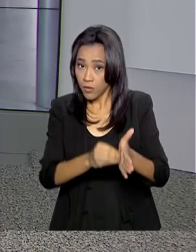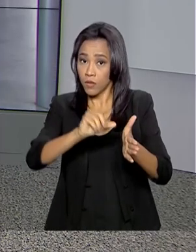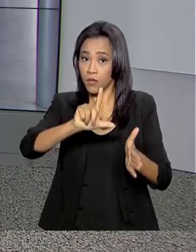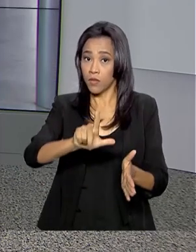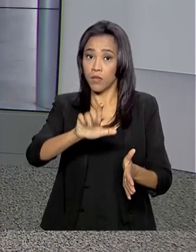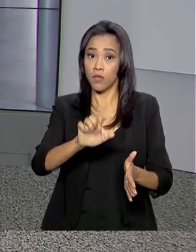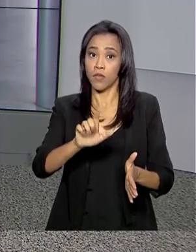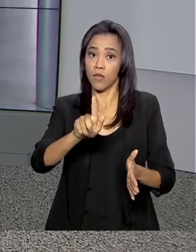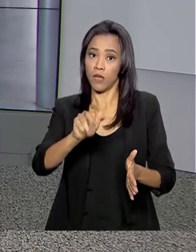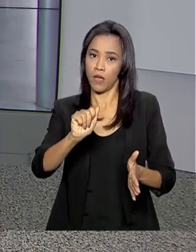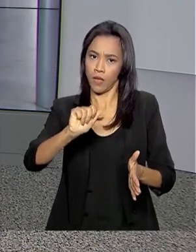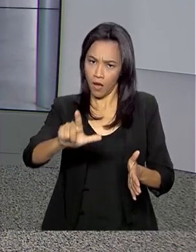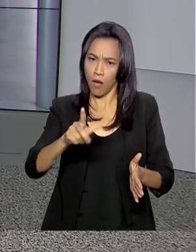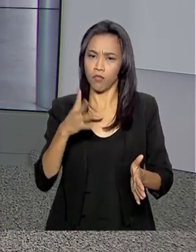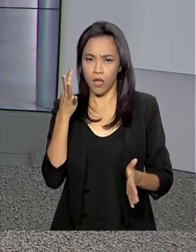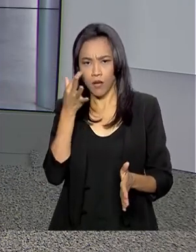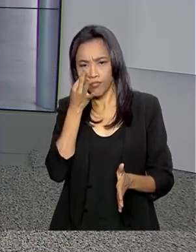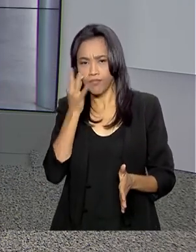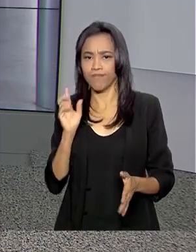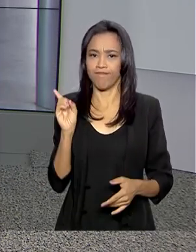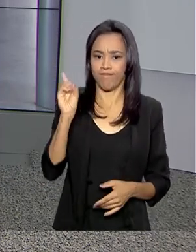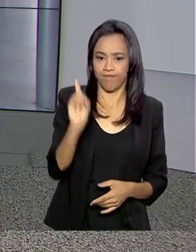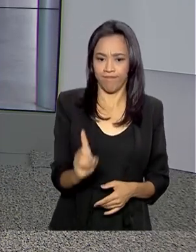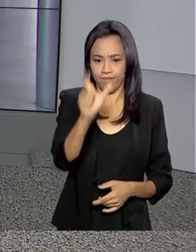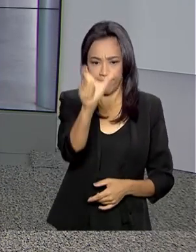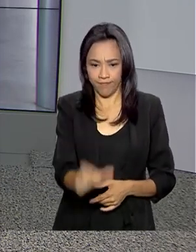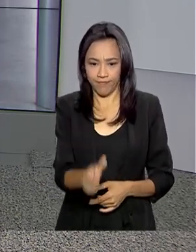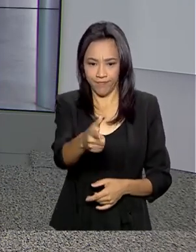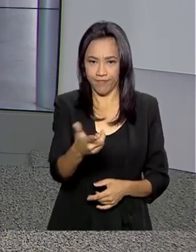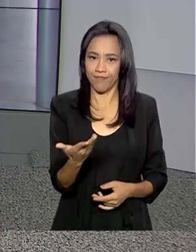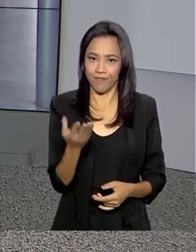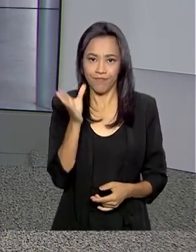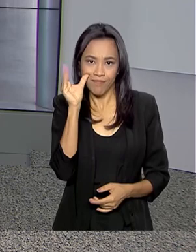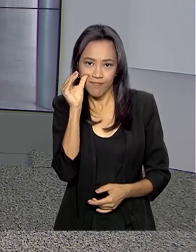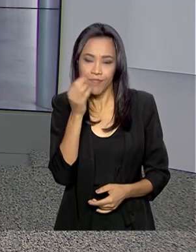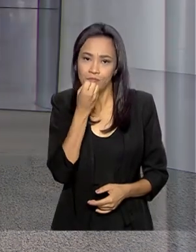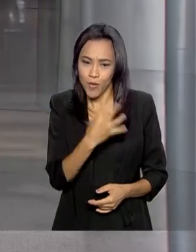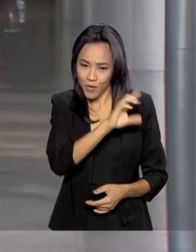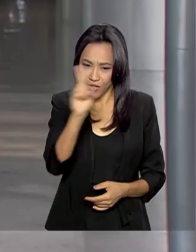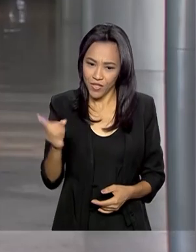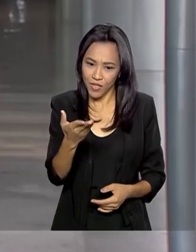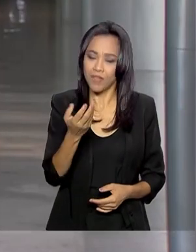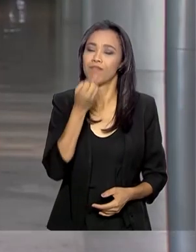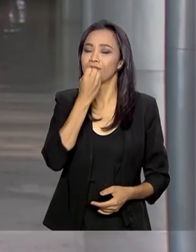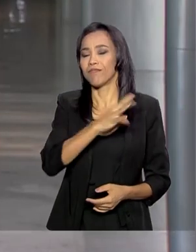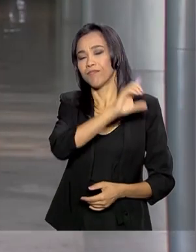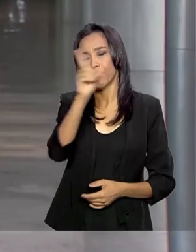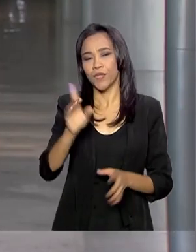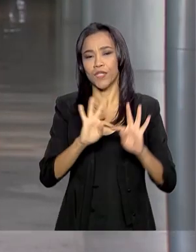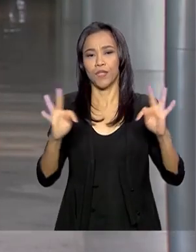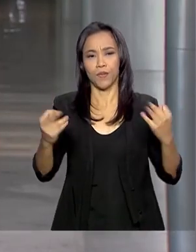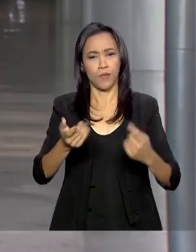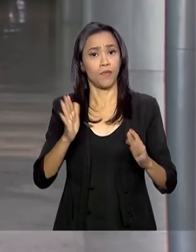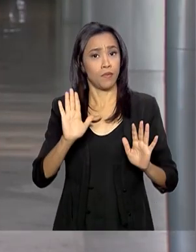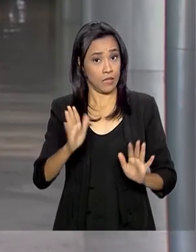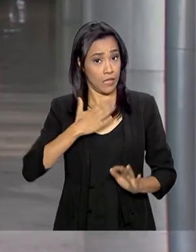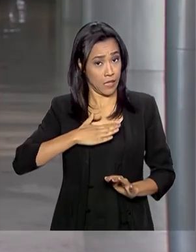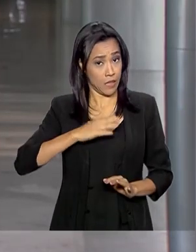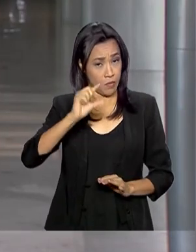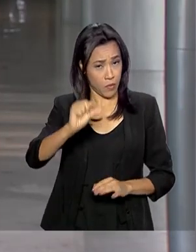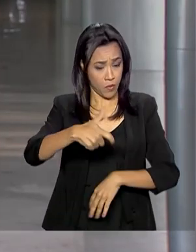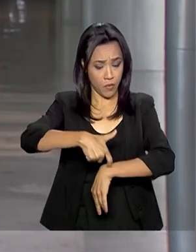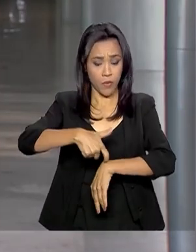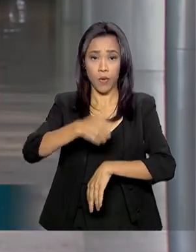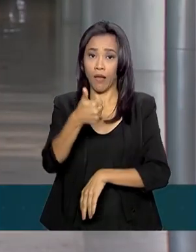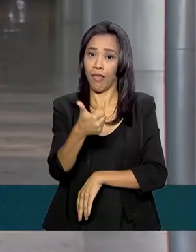Popov, que vai acompanhar esse encontro. Olá, Dani, bom dia pra você. Oi, Renata, bom dia pra você, bom dia a todos. Olha, daqui a pouco, logo mais às